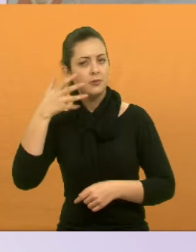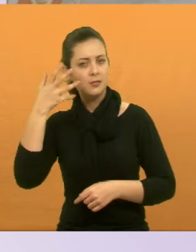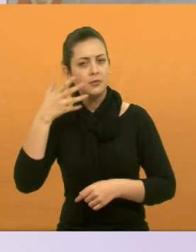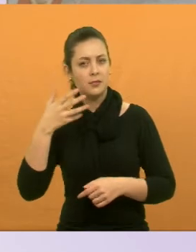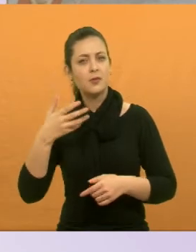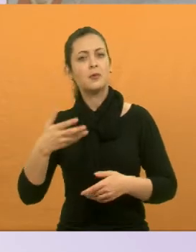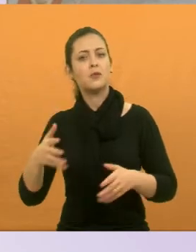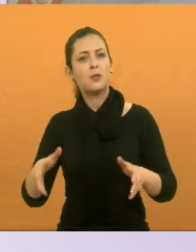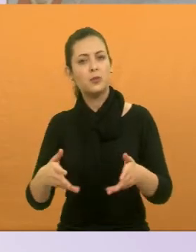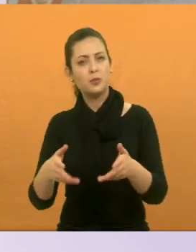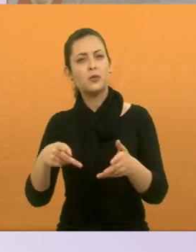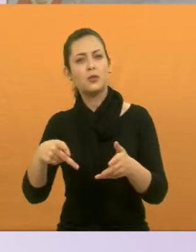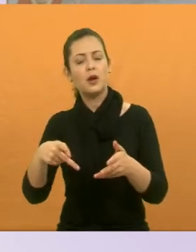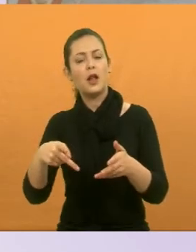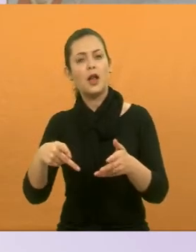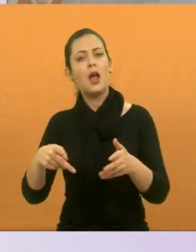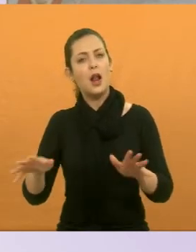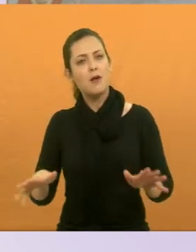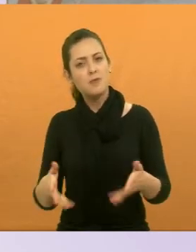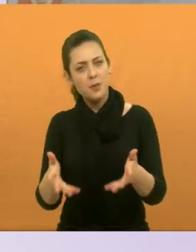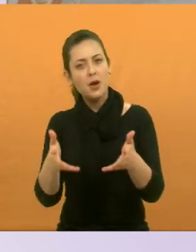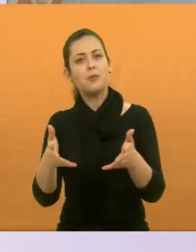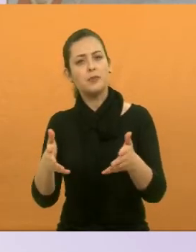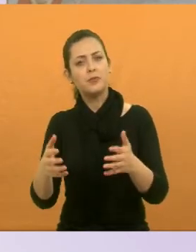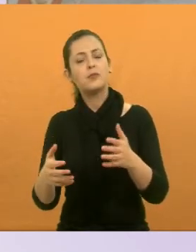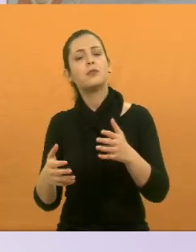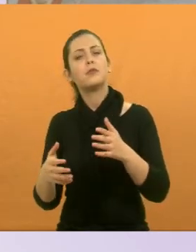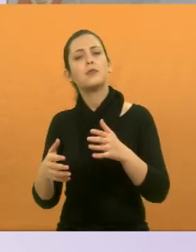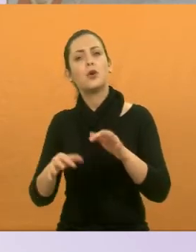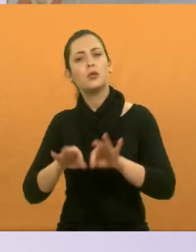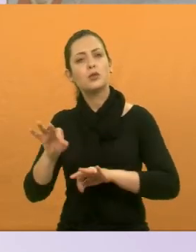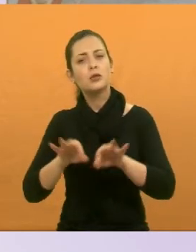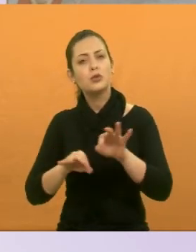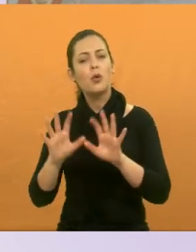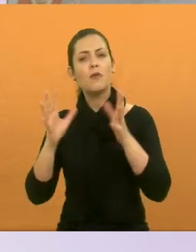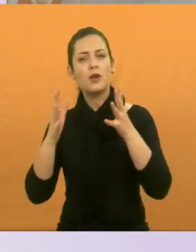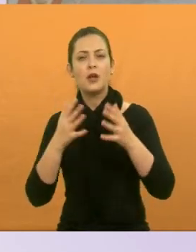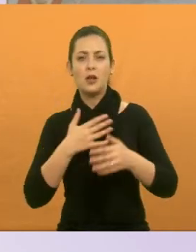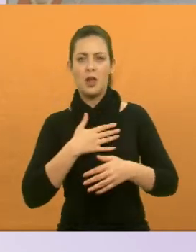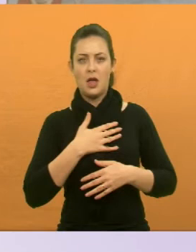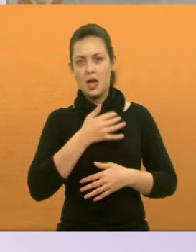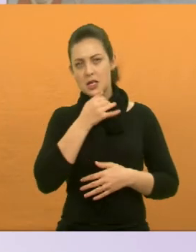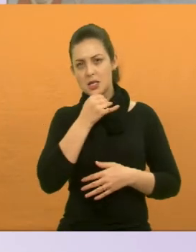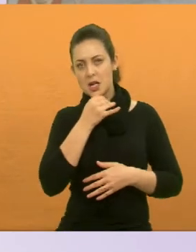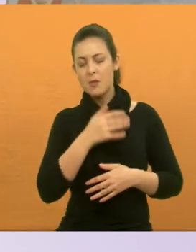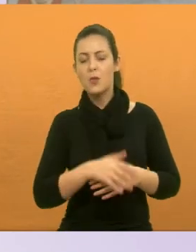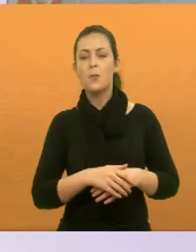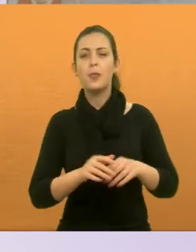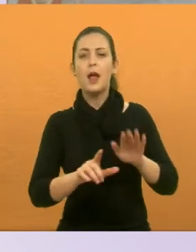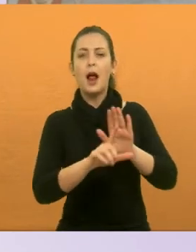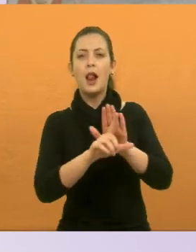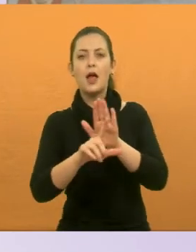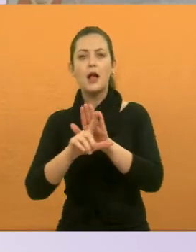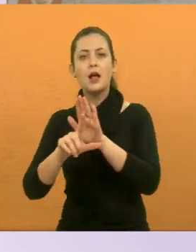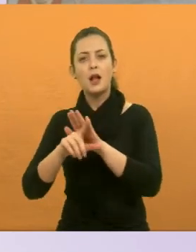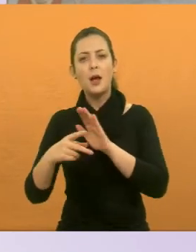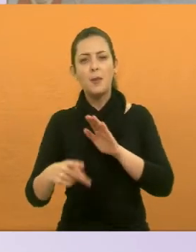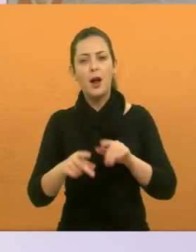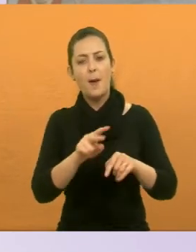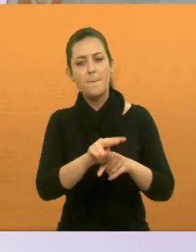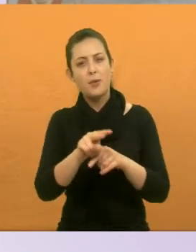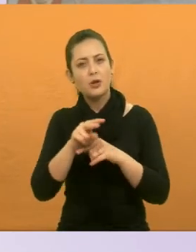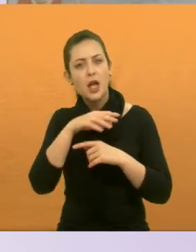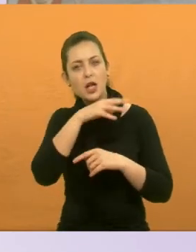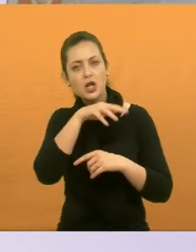promotora daqui de Jacareí, ela que promoveu, nós falamos, eu, no meu caso, eu falei a respeito das leis municipais de proteção aos